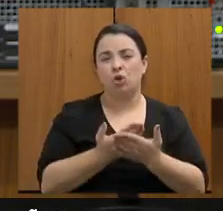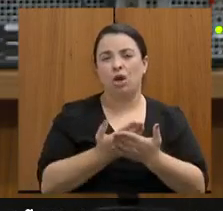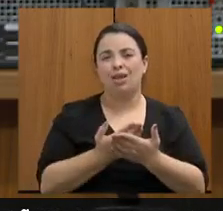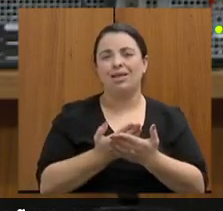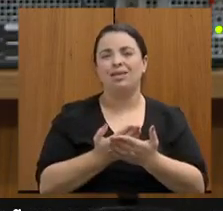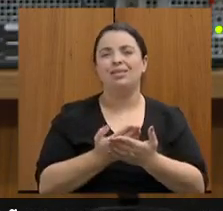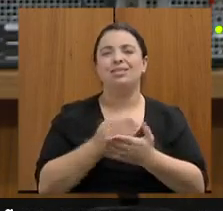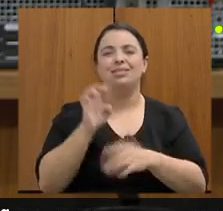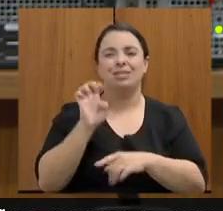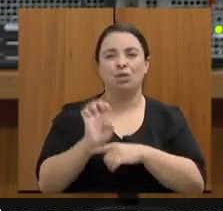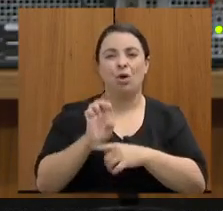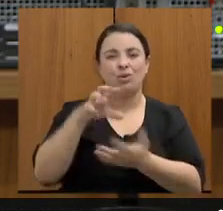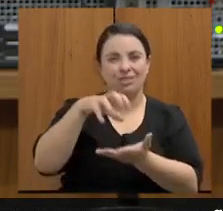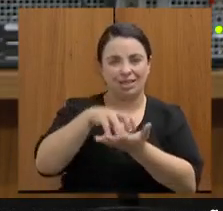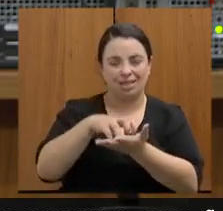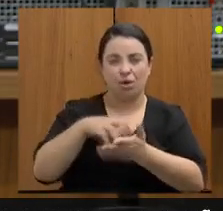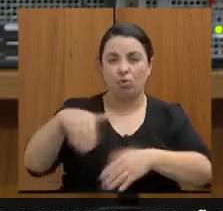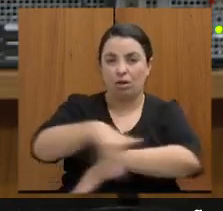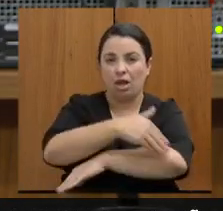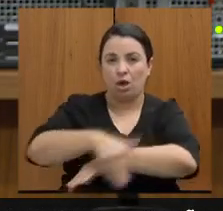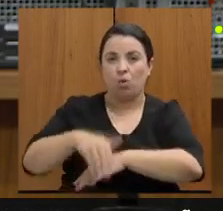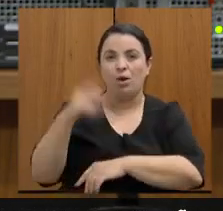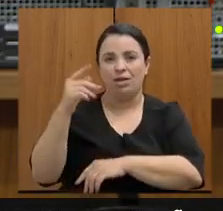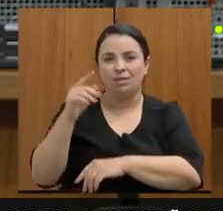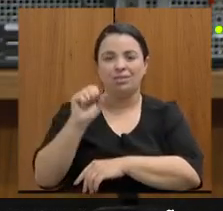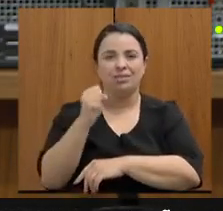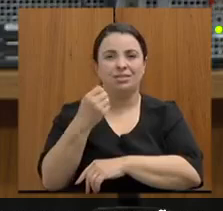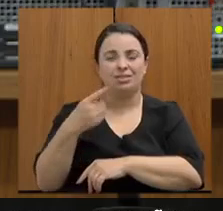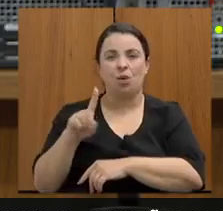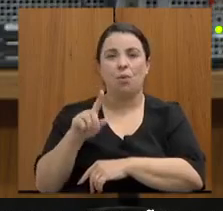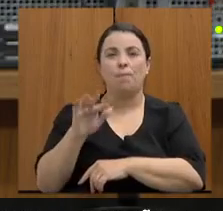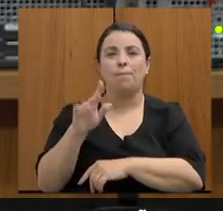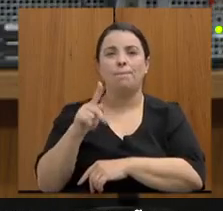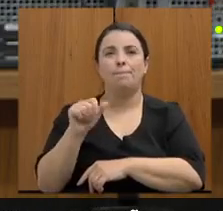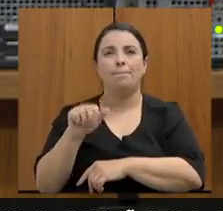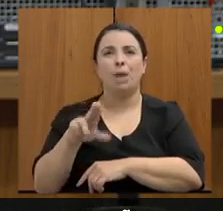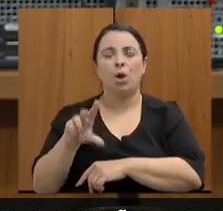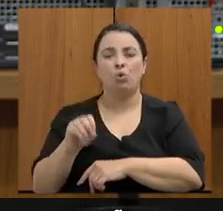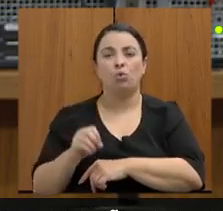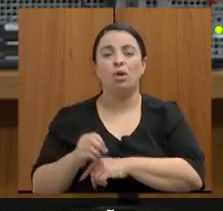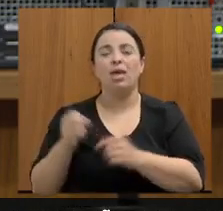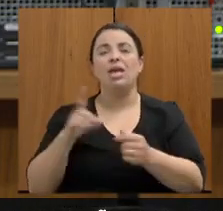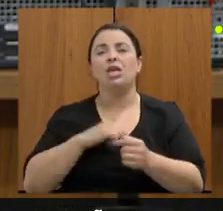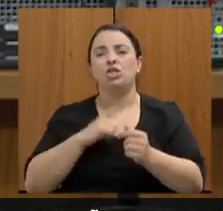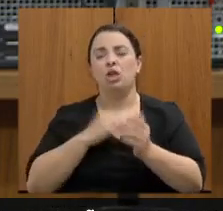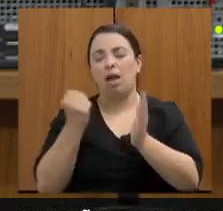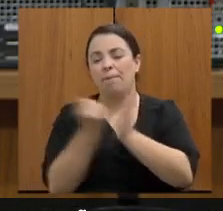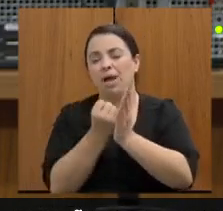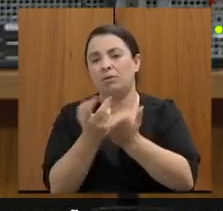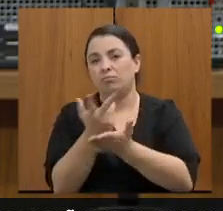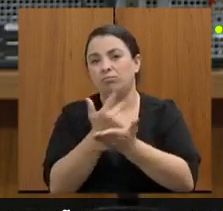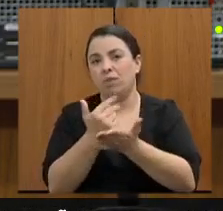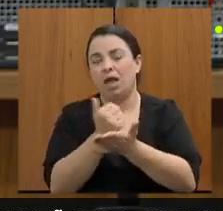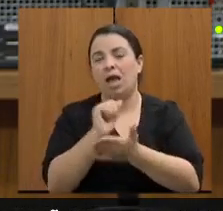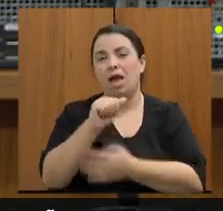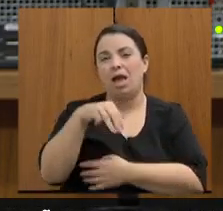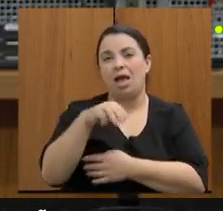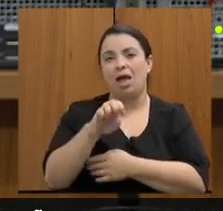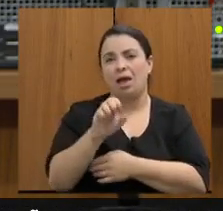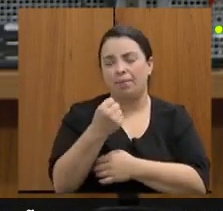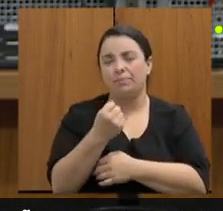Paulo em um documento com as logos da Ames BH que é a Associação Metropolitana dos Estudantes Secundaristas da Grande BH